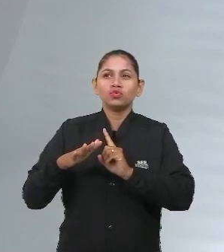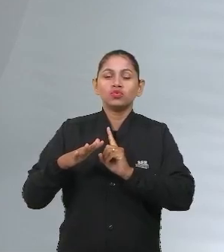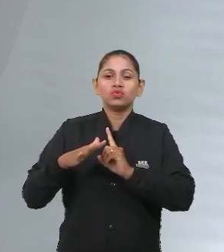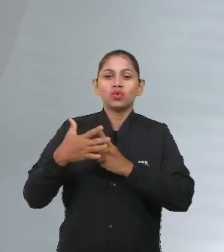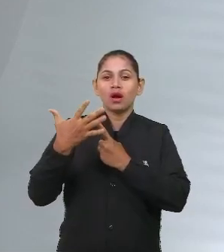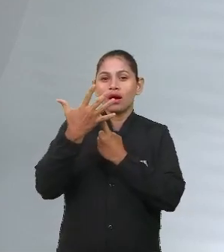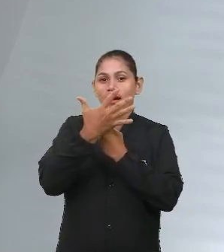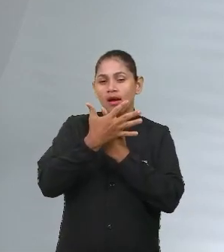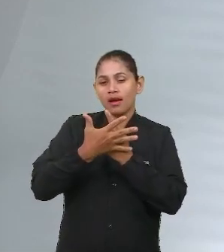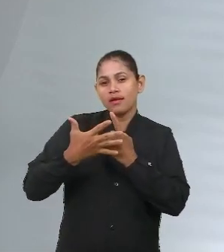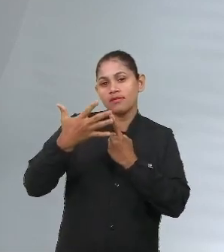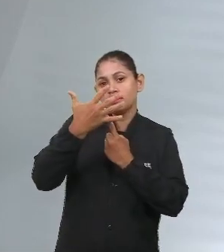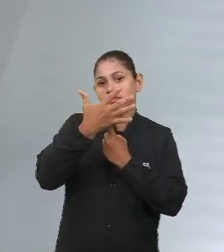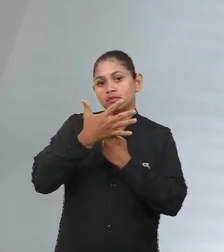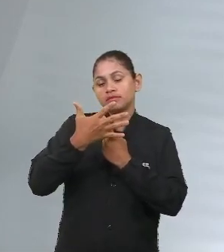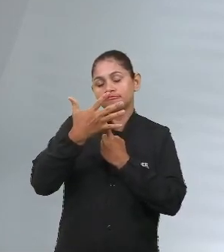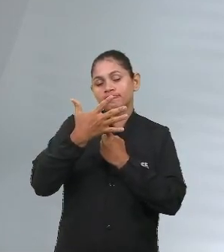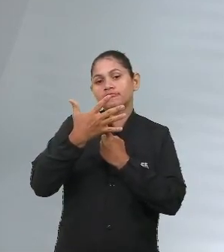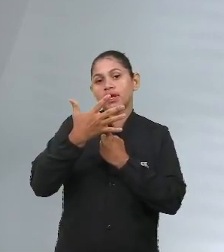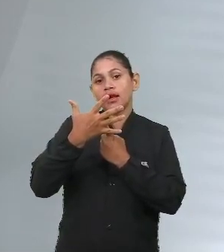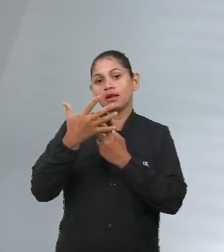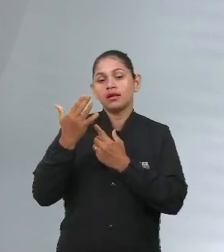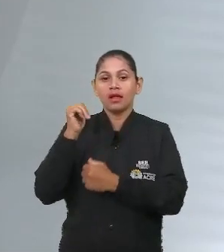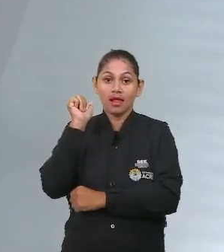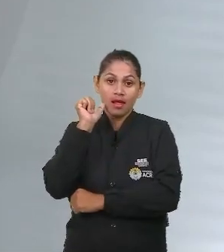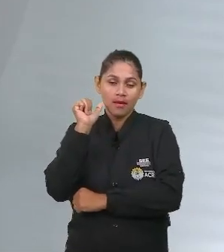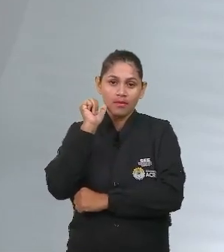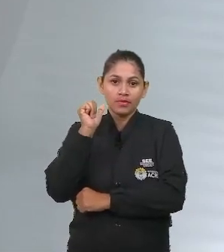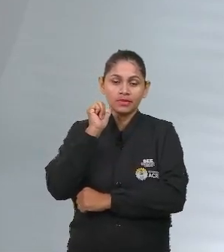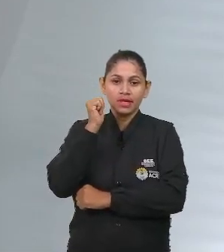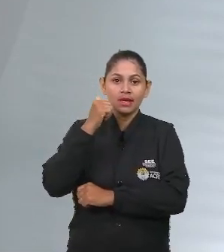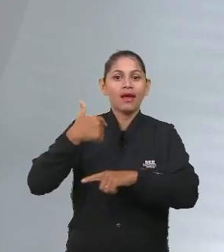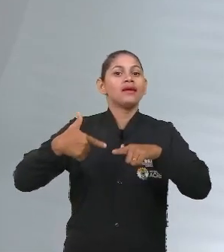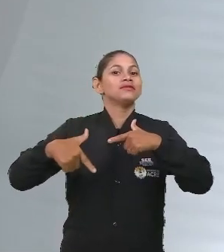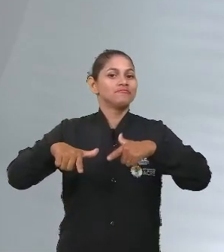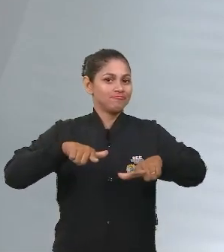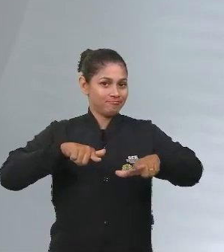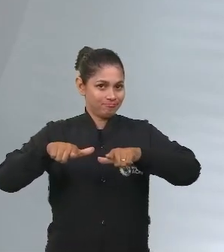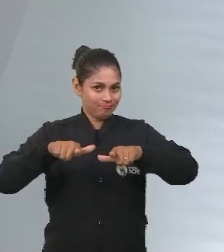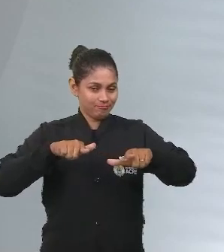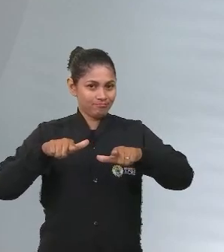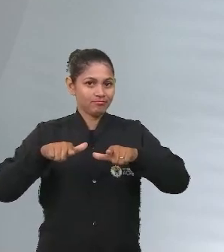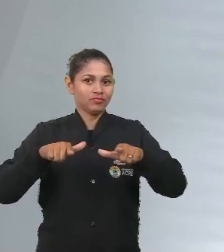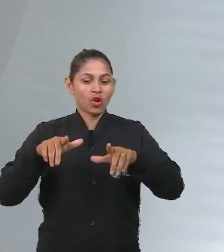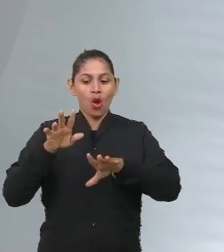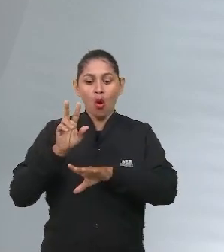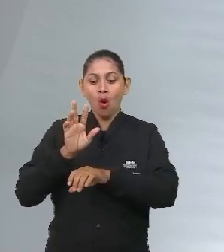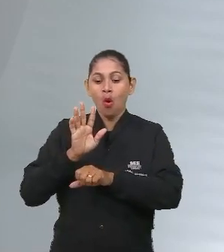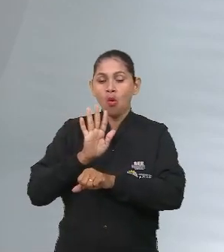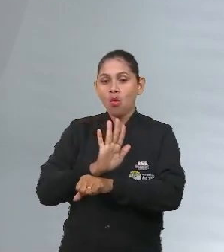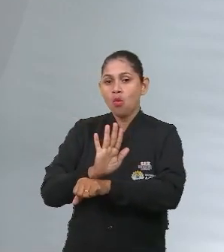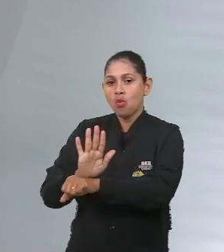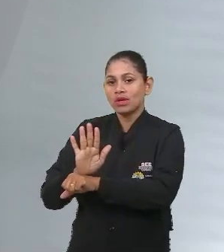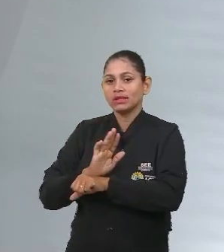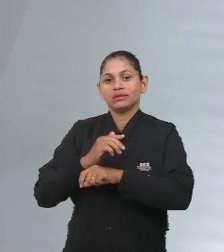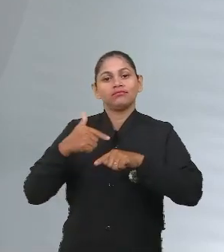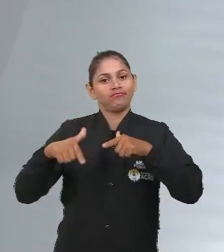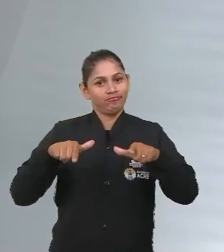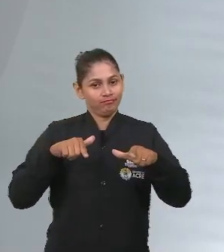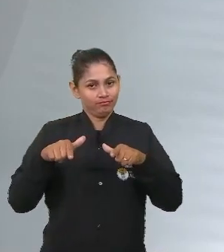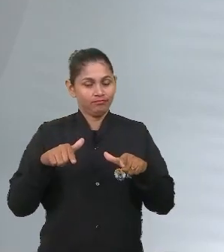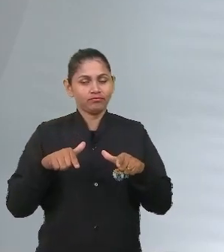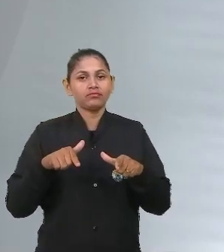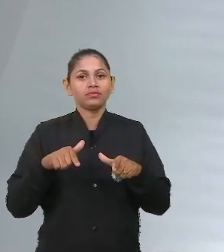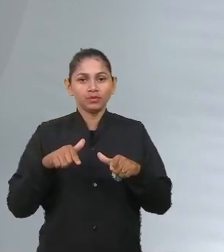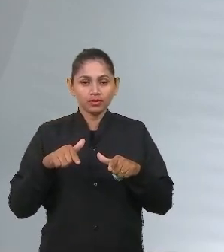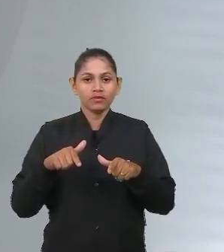invisibilidade do trabalho de cuidado, ele definiu ali, um dos textos motivadores, trazia uma definição do que era esse